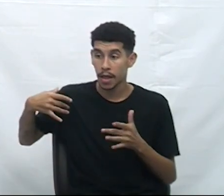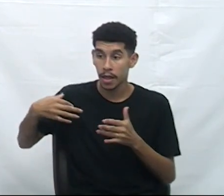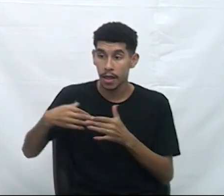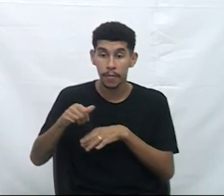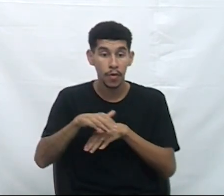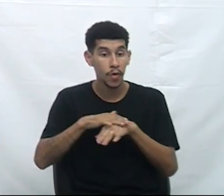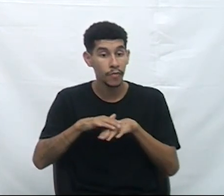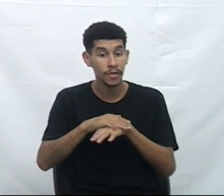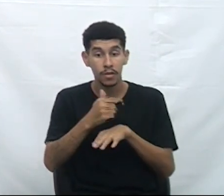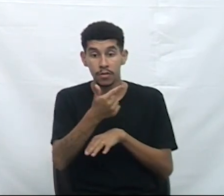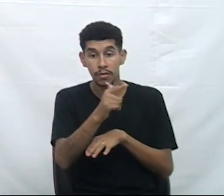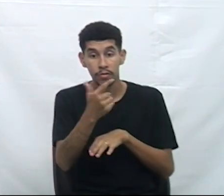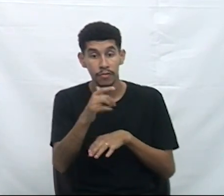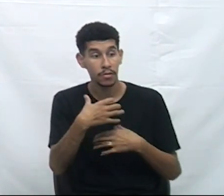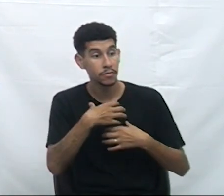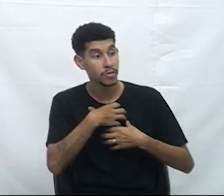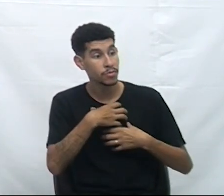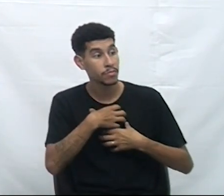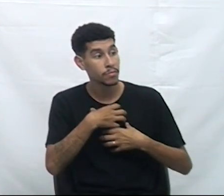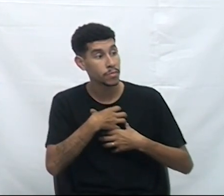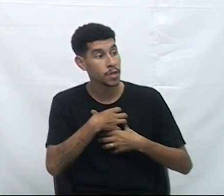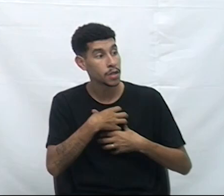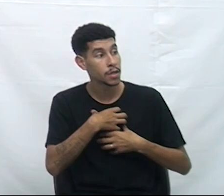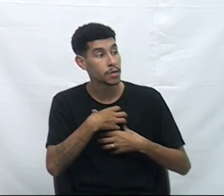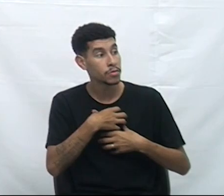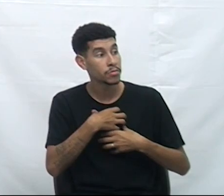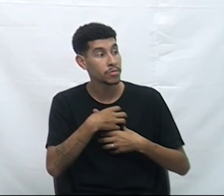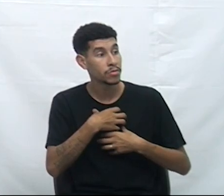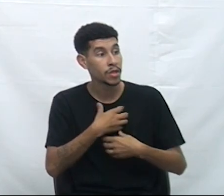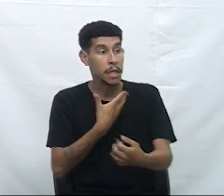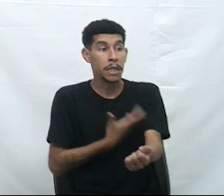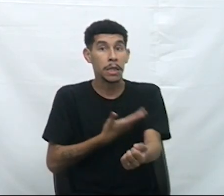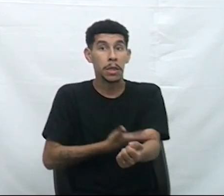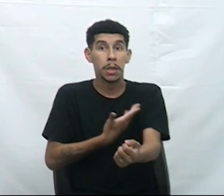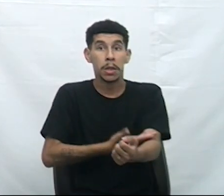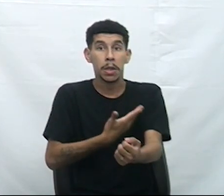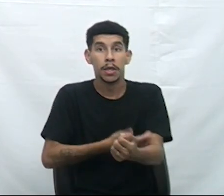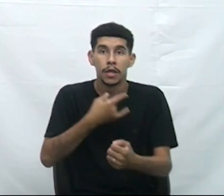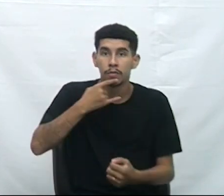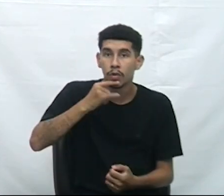não tiveram nenhum sintoma de abstinência do alcoolismo,